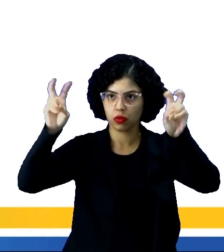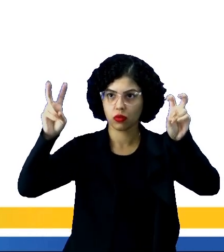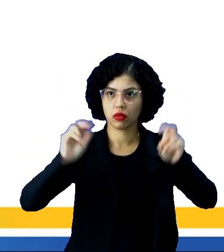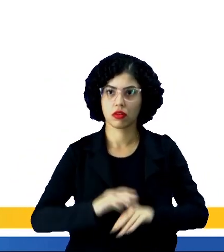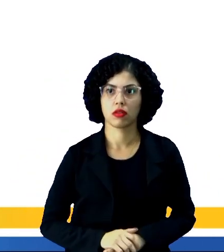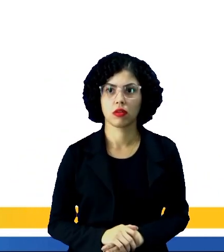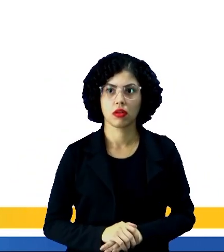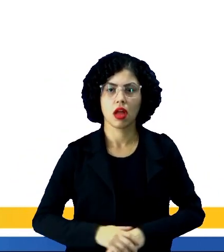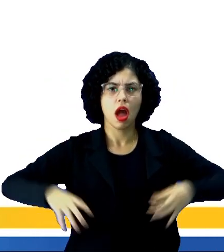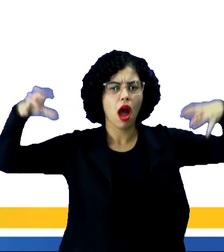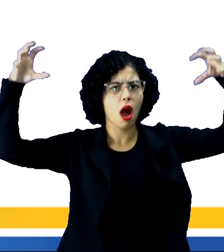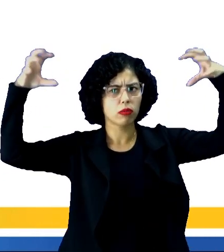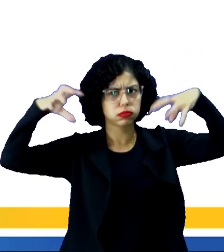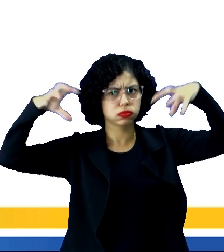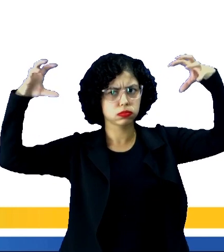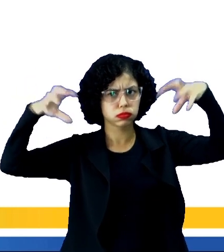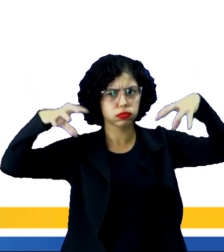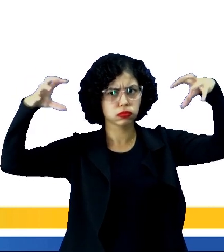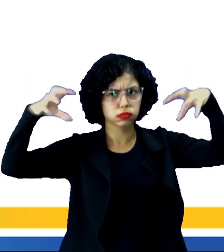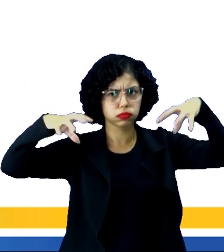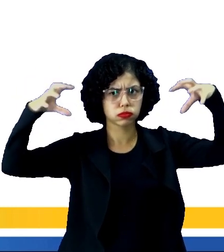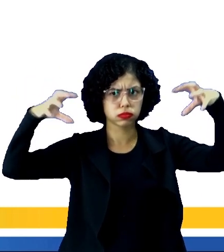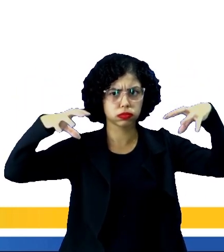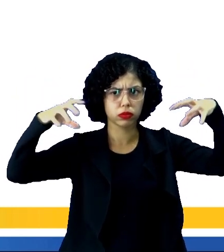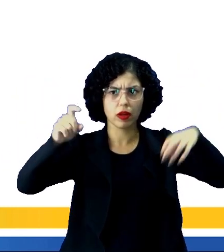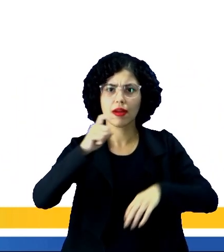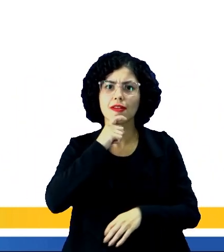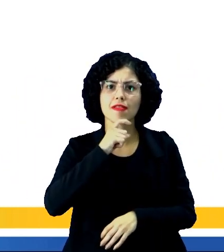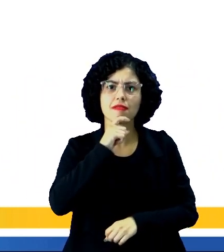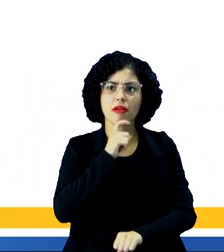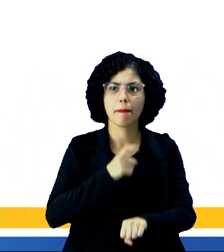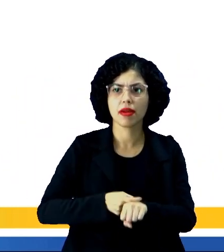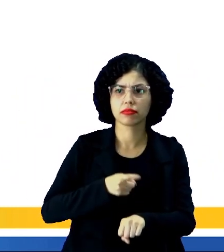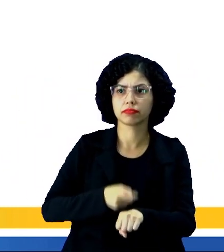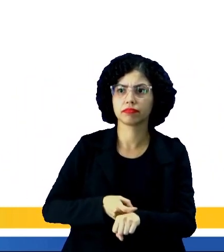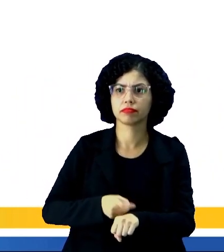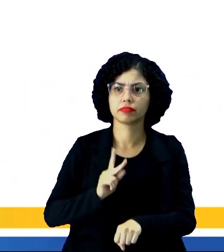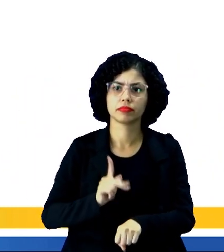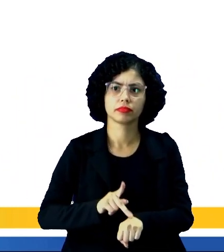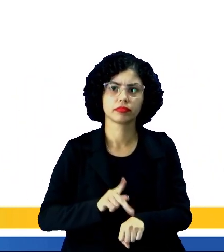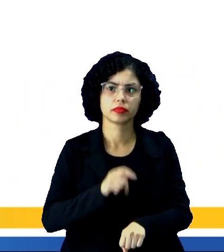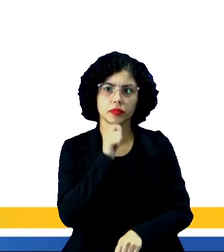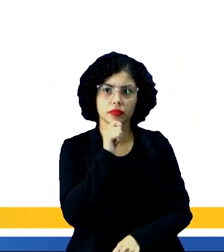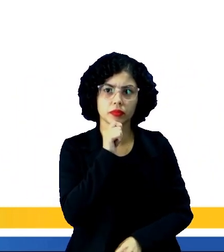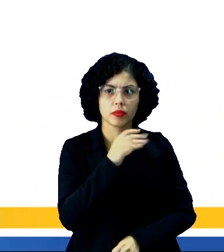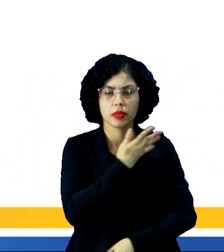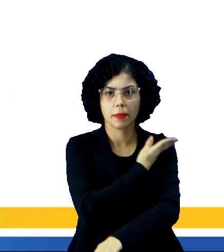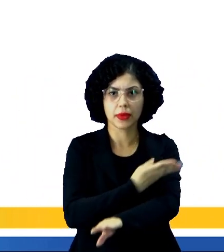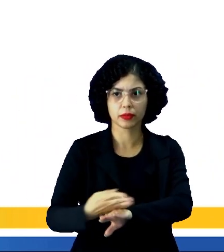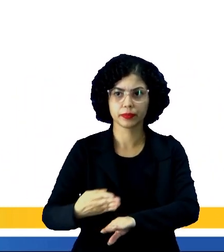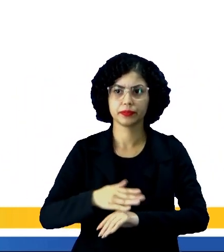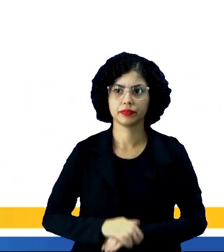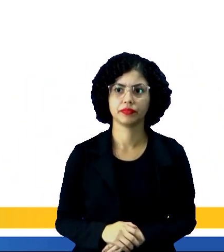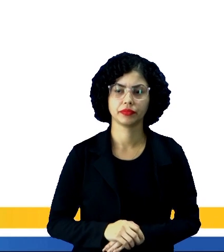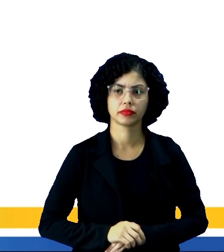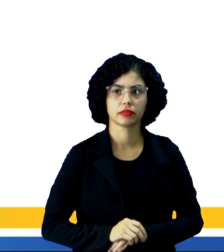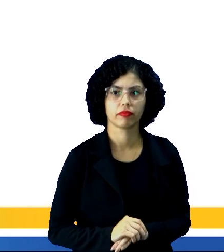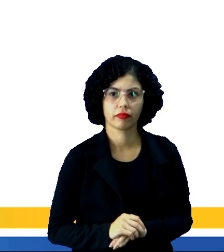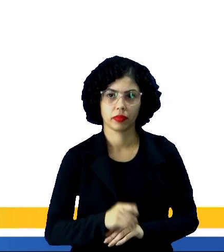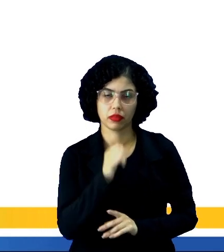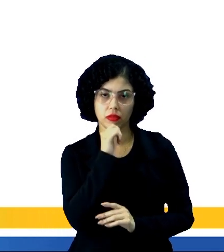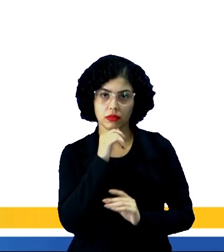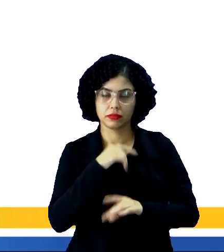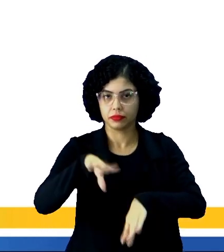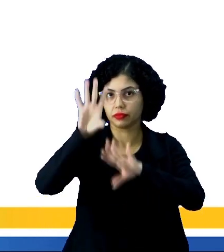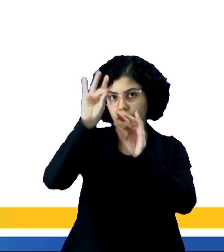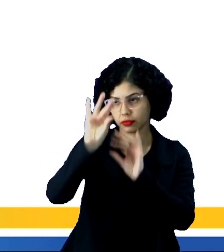notícia, chuva de granizo cobre campo grande de branco. Como eu já disse para vocês, essa parte,